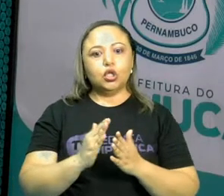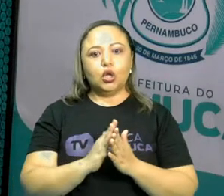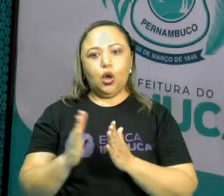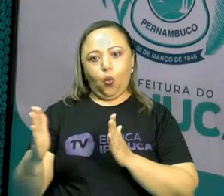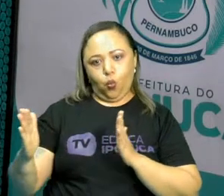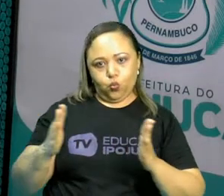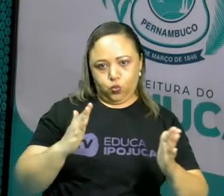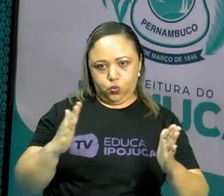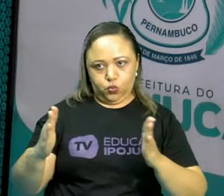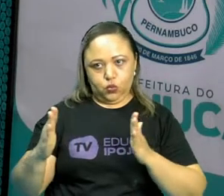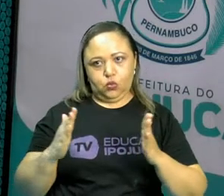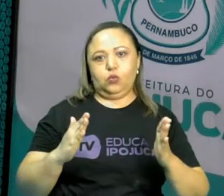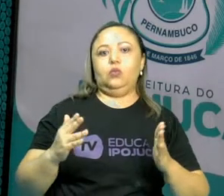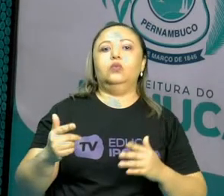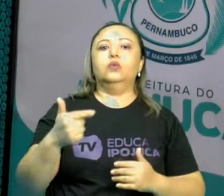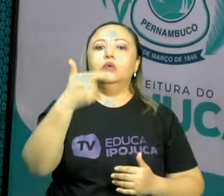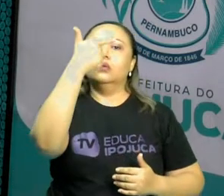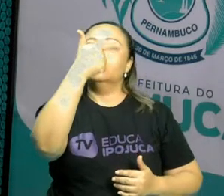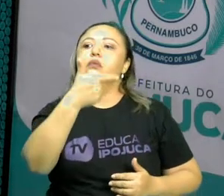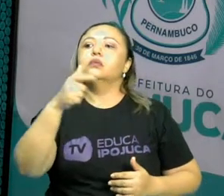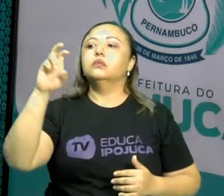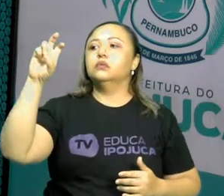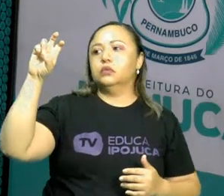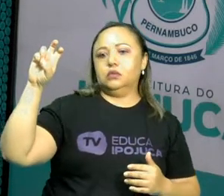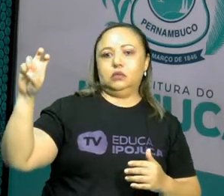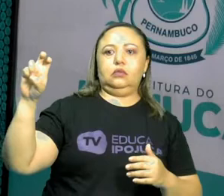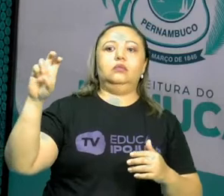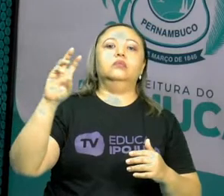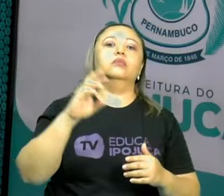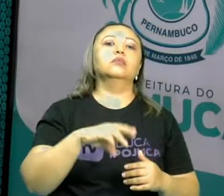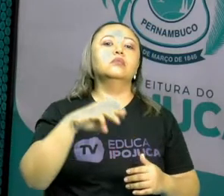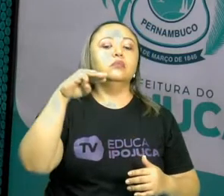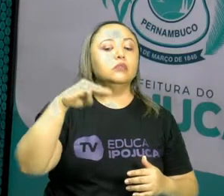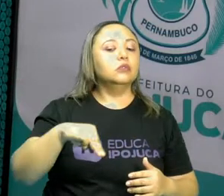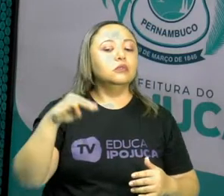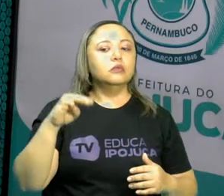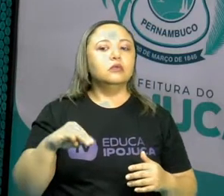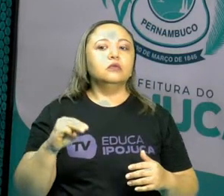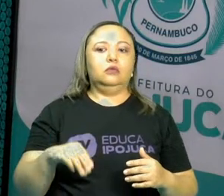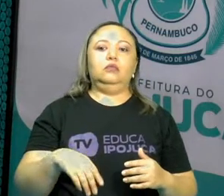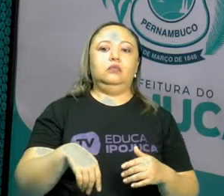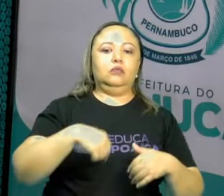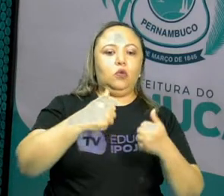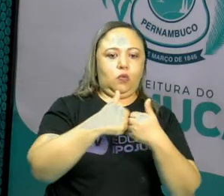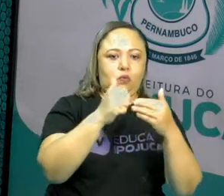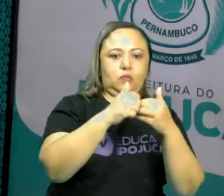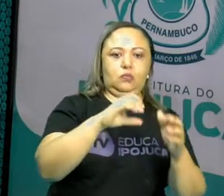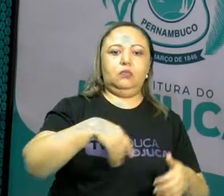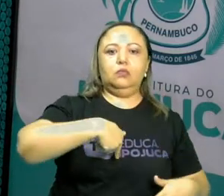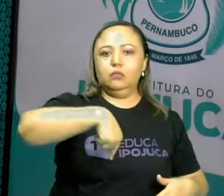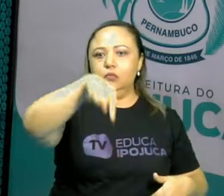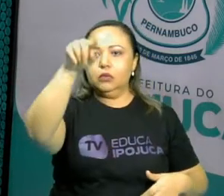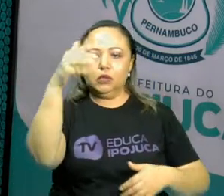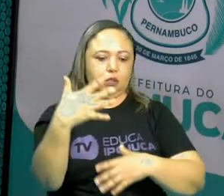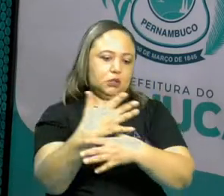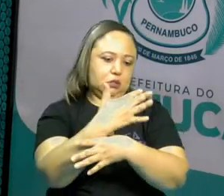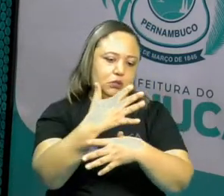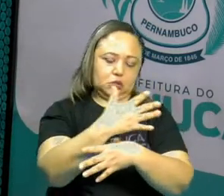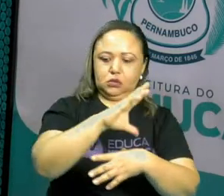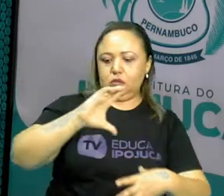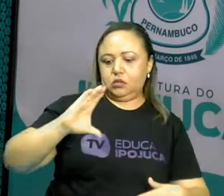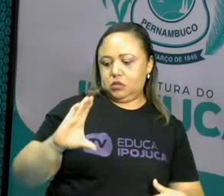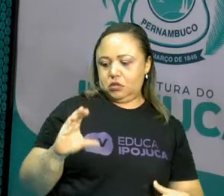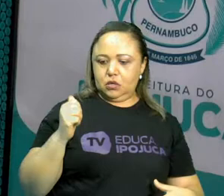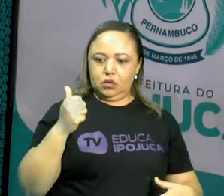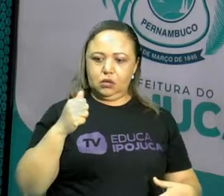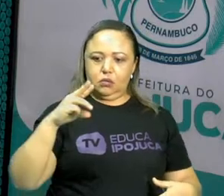Camela são 25 minutos. Pois é. Então, no minuto 30 saiu mais